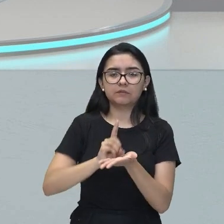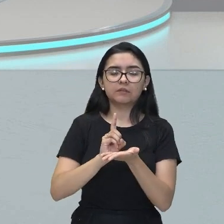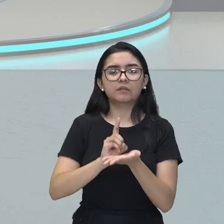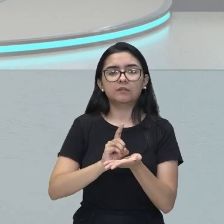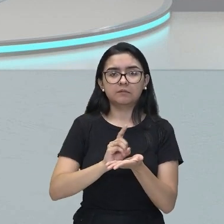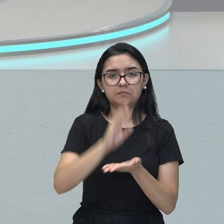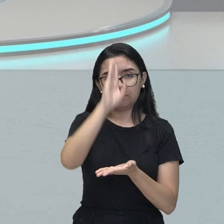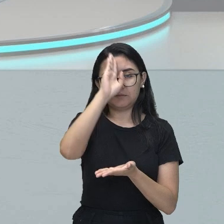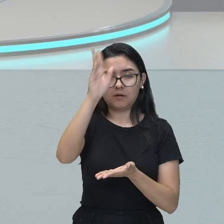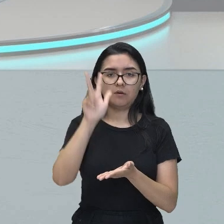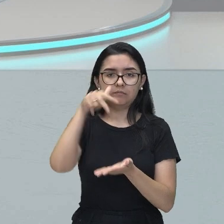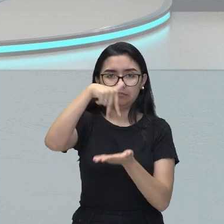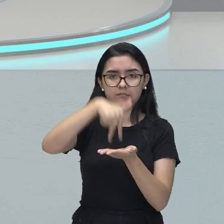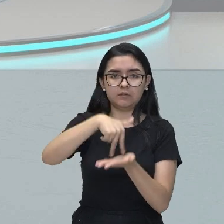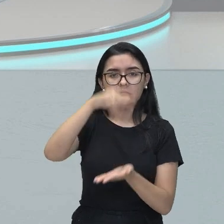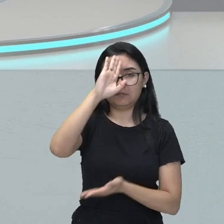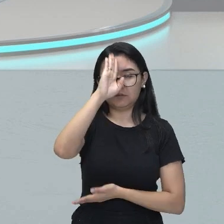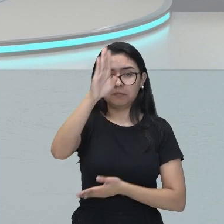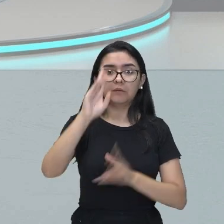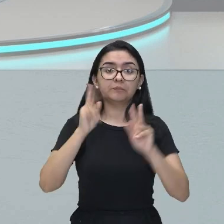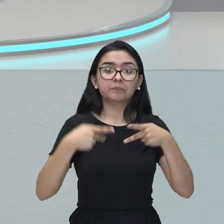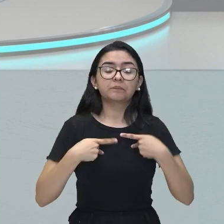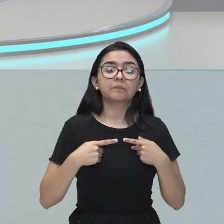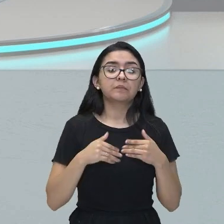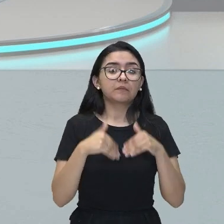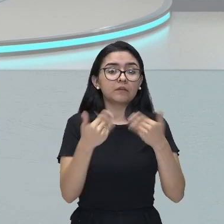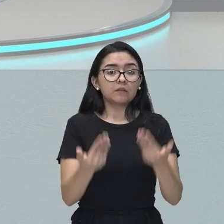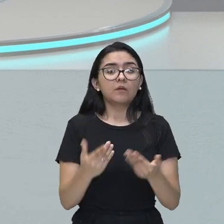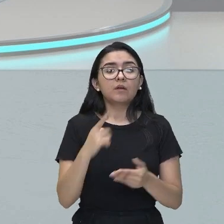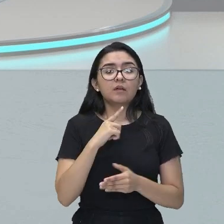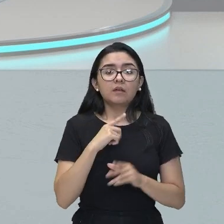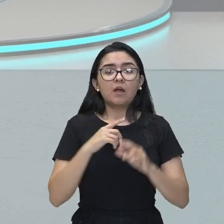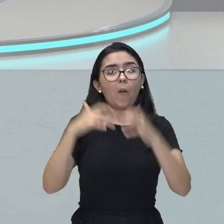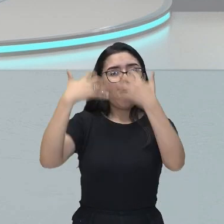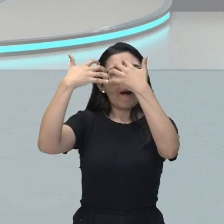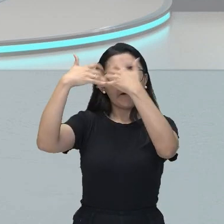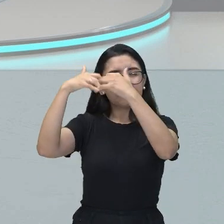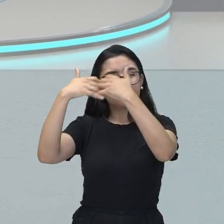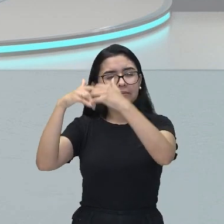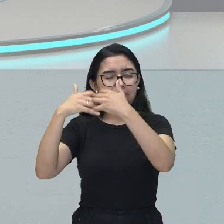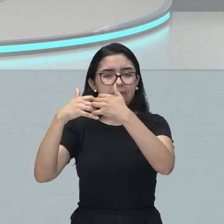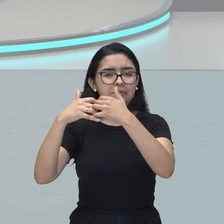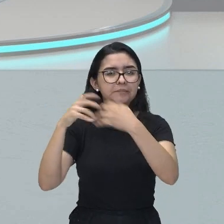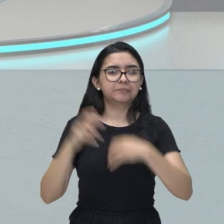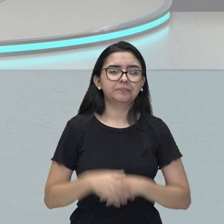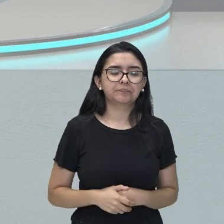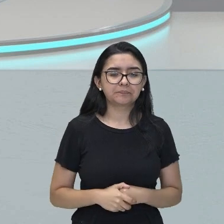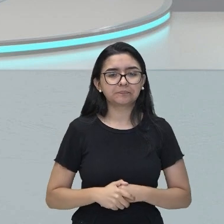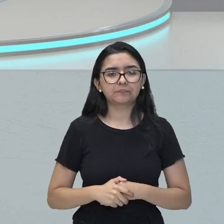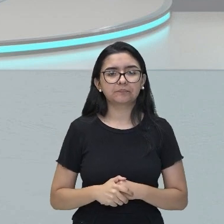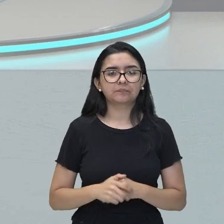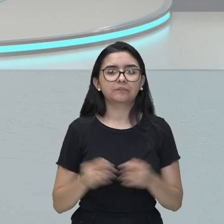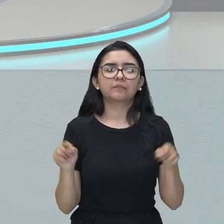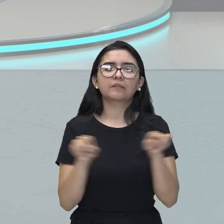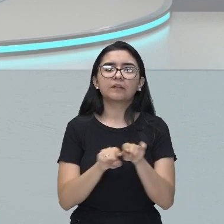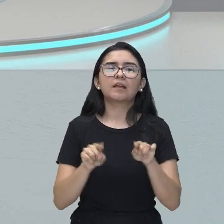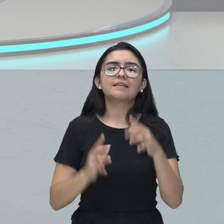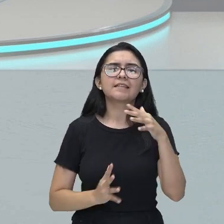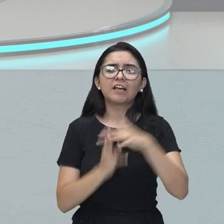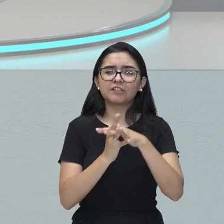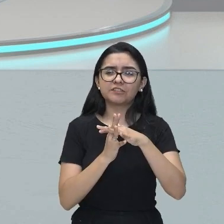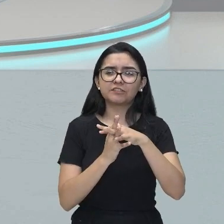antropocentrismo, então eles buscam o racionalismo, tentam fazer, né? Exagero e